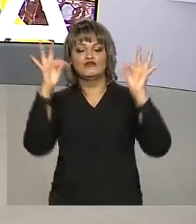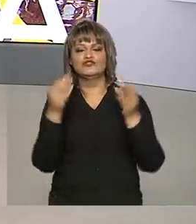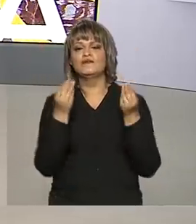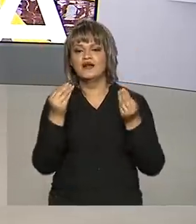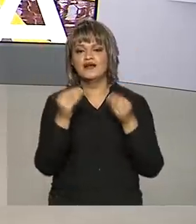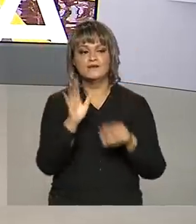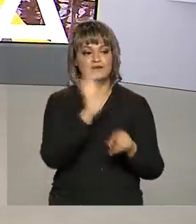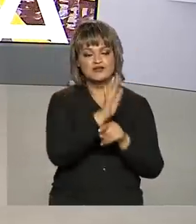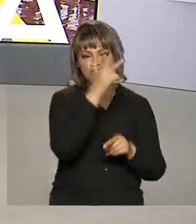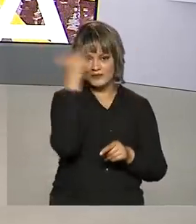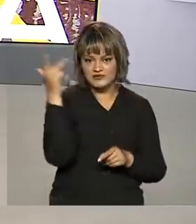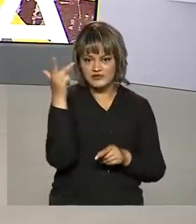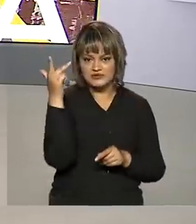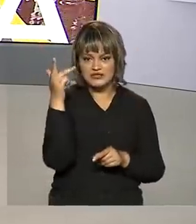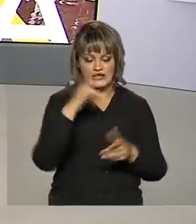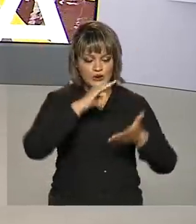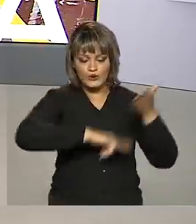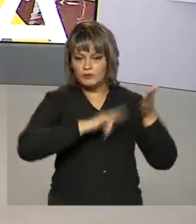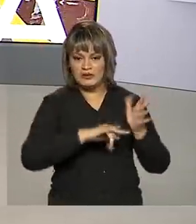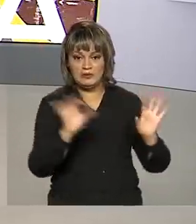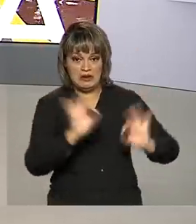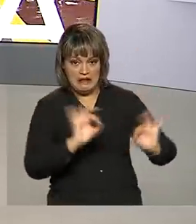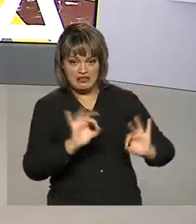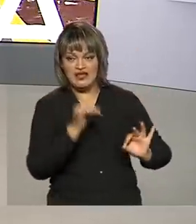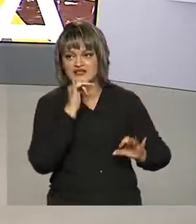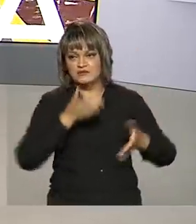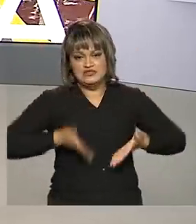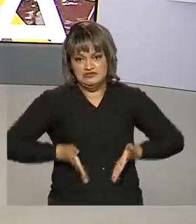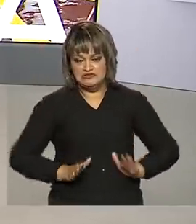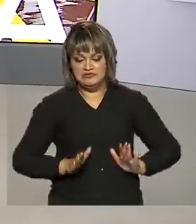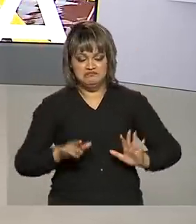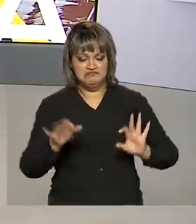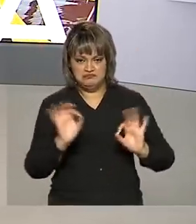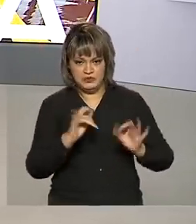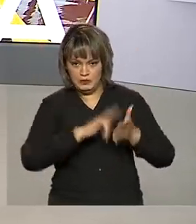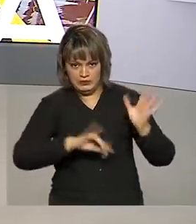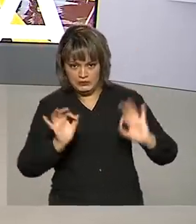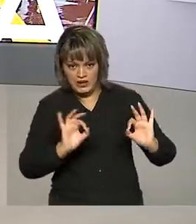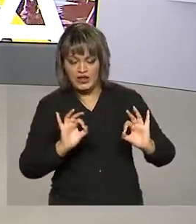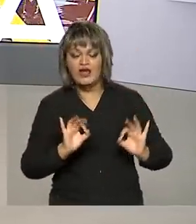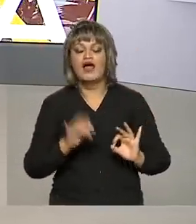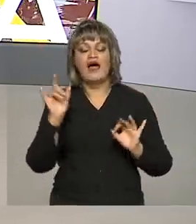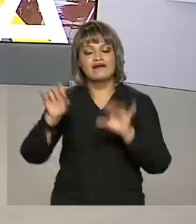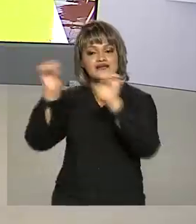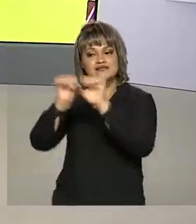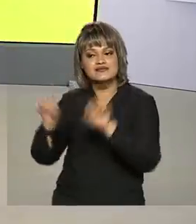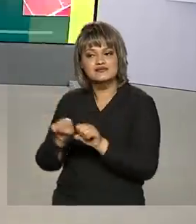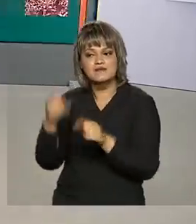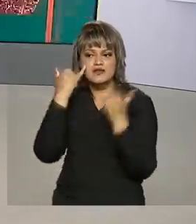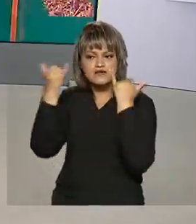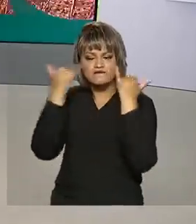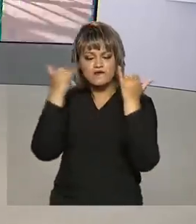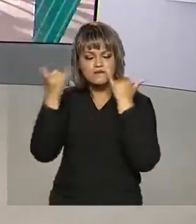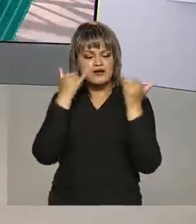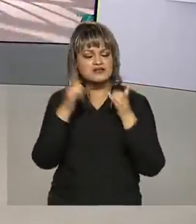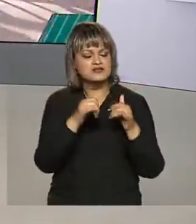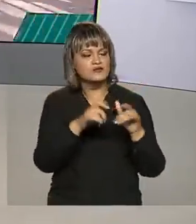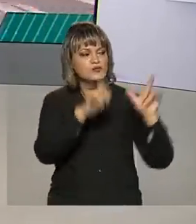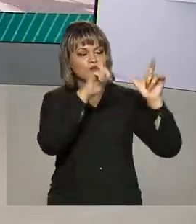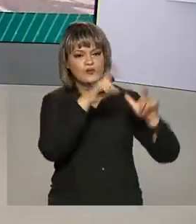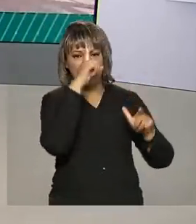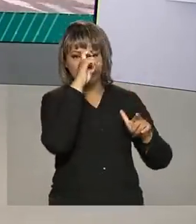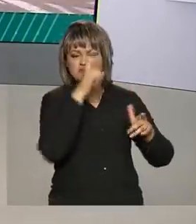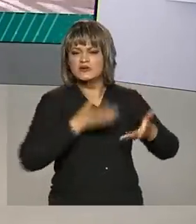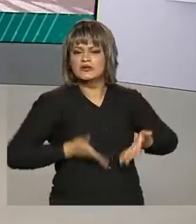pessoas que ainda não têm documentos, como a certidão de nascimento. O sistema interliga os dados das maternidades aos